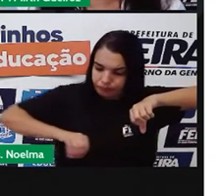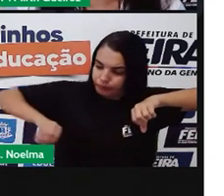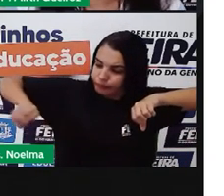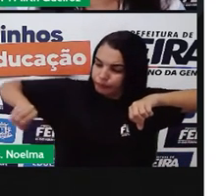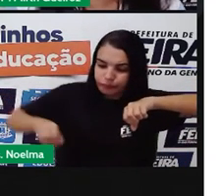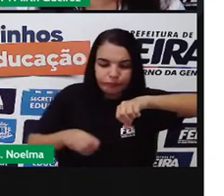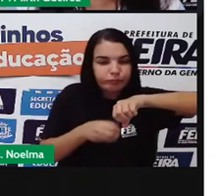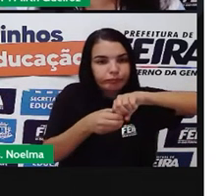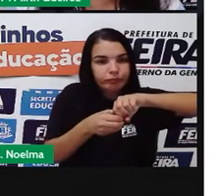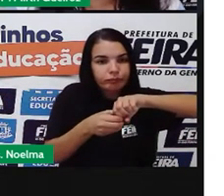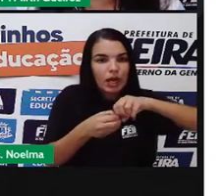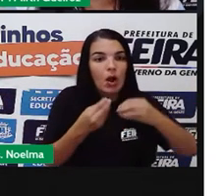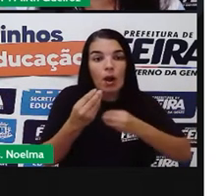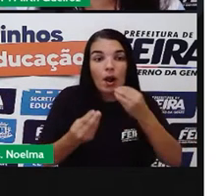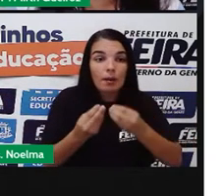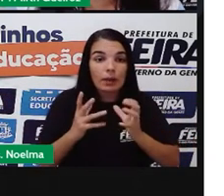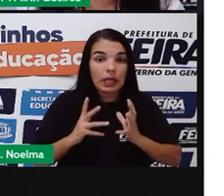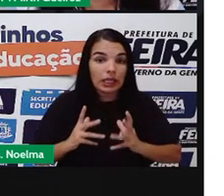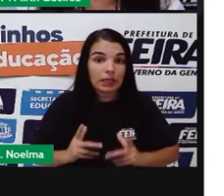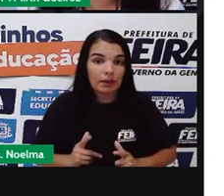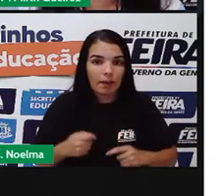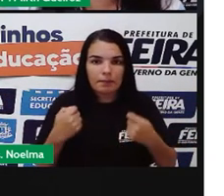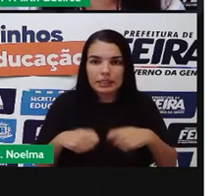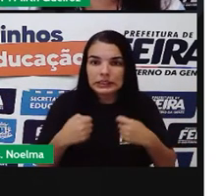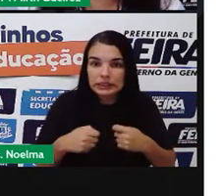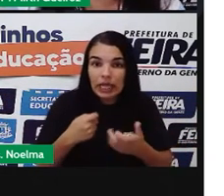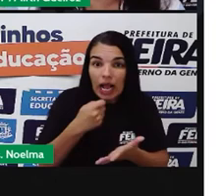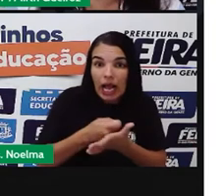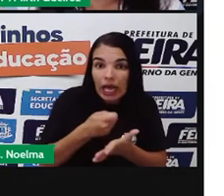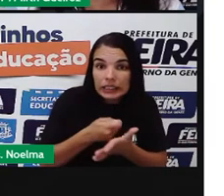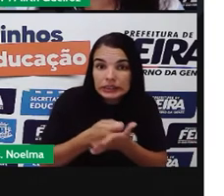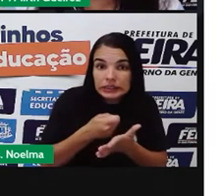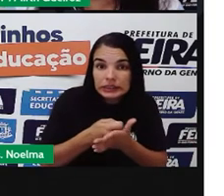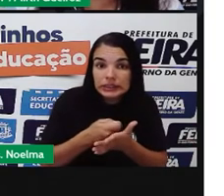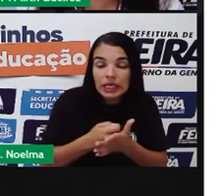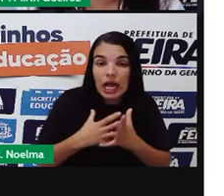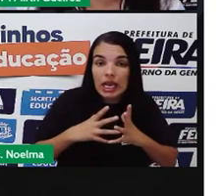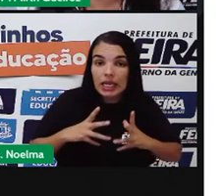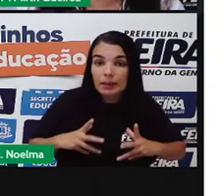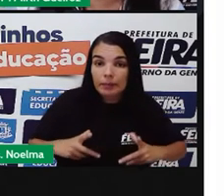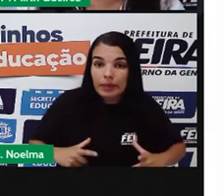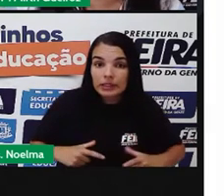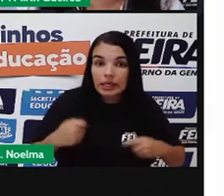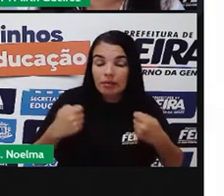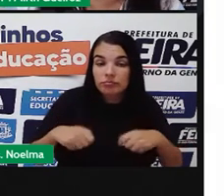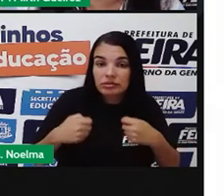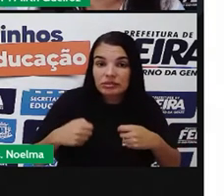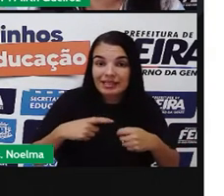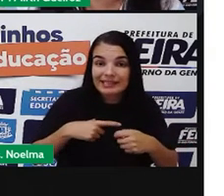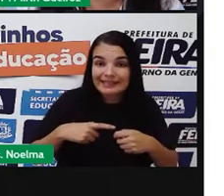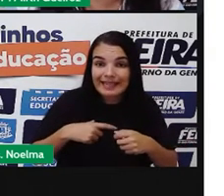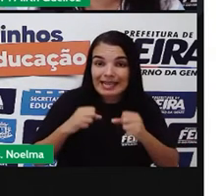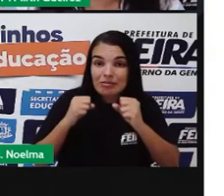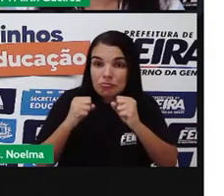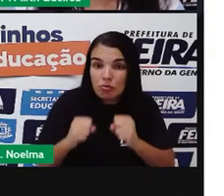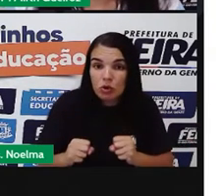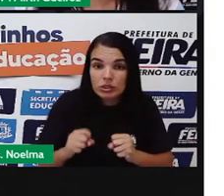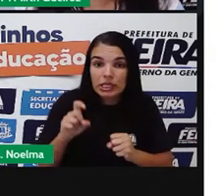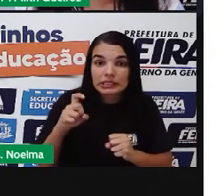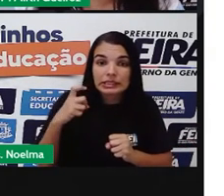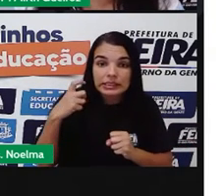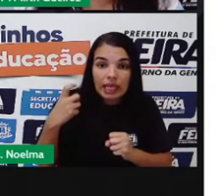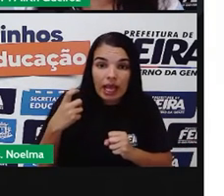e os contaminantes nele, presentes, né? Sejam removidos. Permitindo que ele possa ser